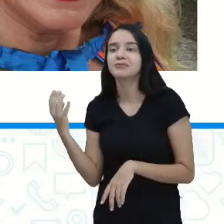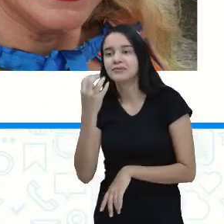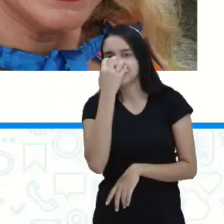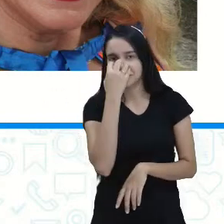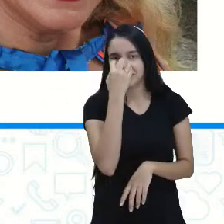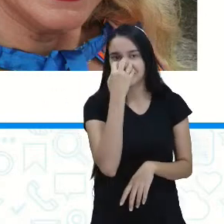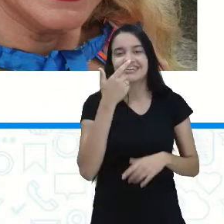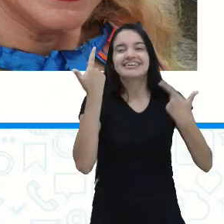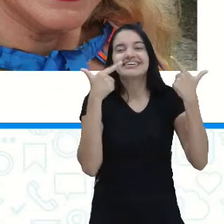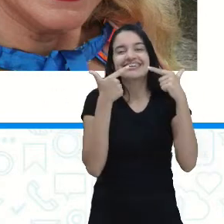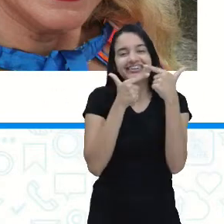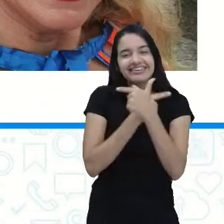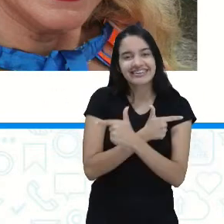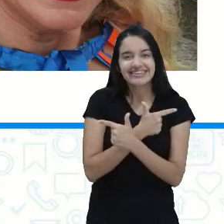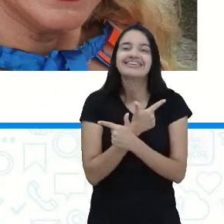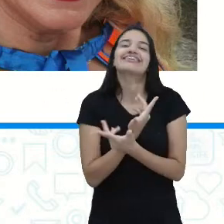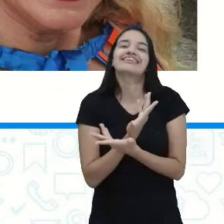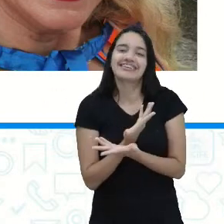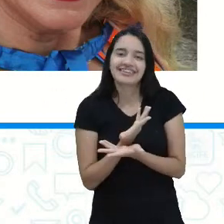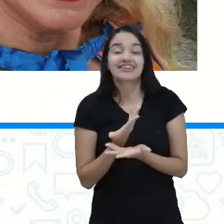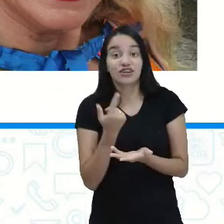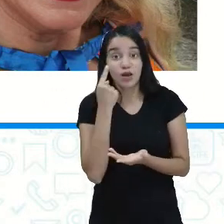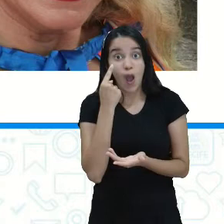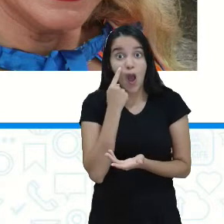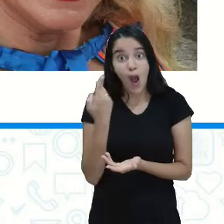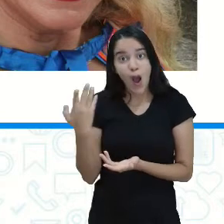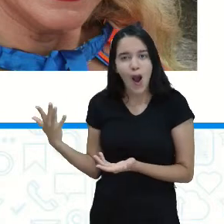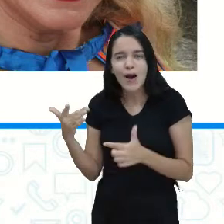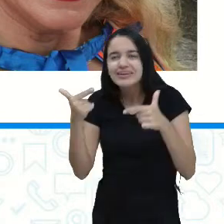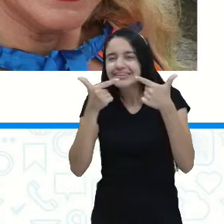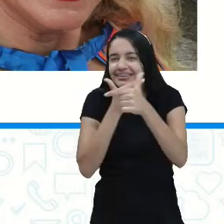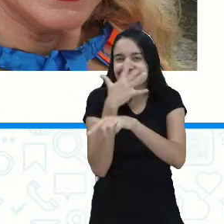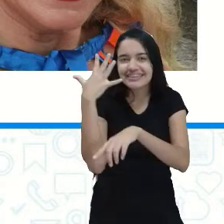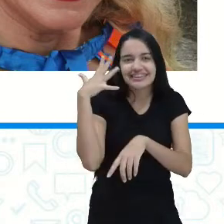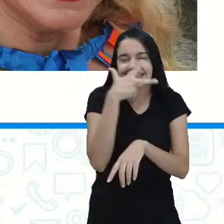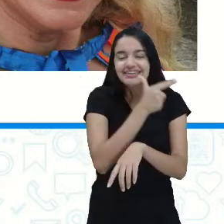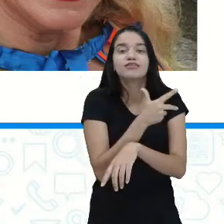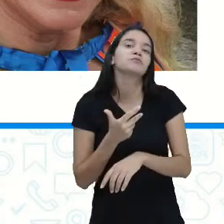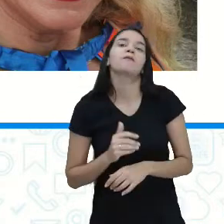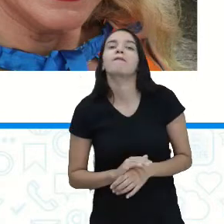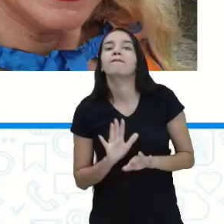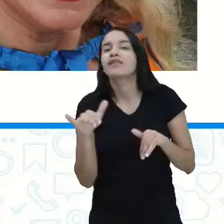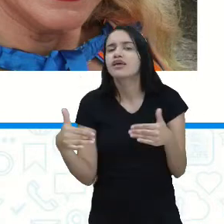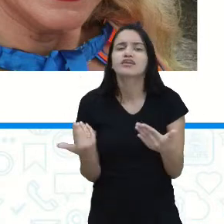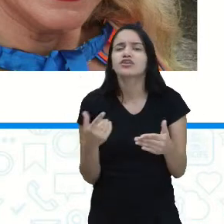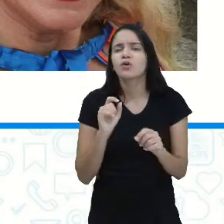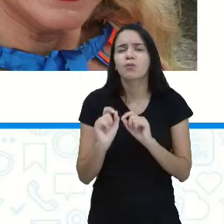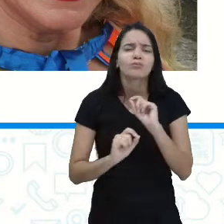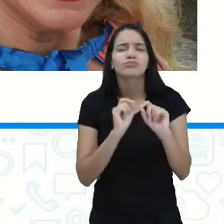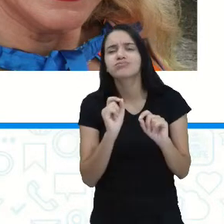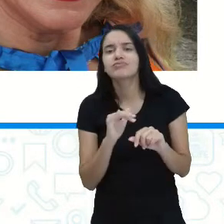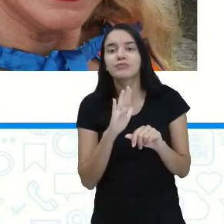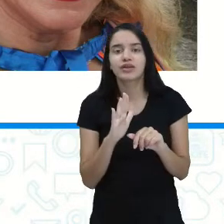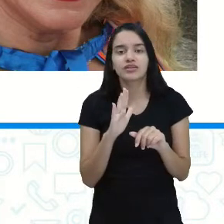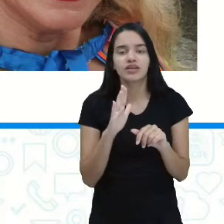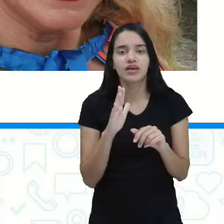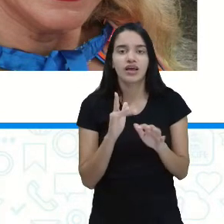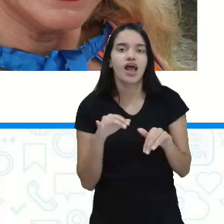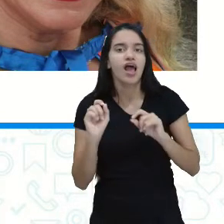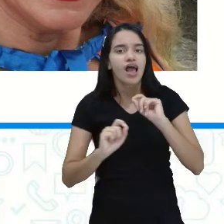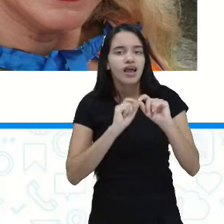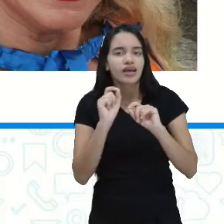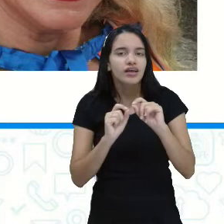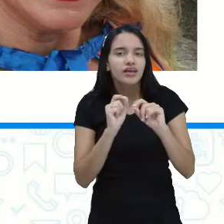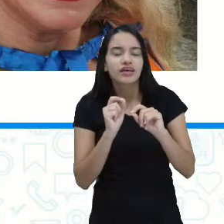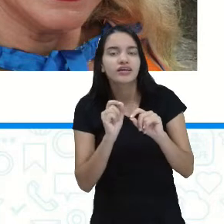sorridentes. Olha que sorriso lindo. E aí, quer mais? São coloridos?